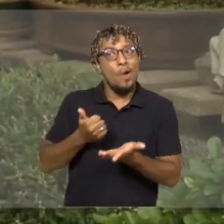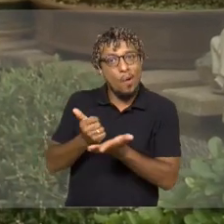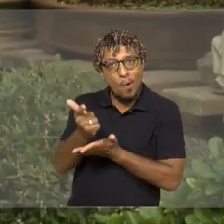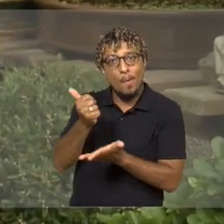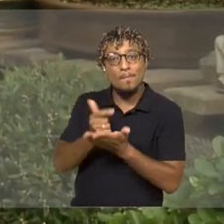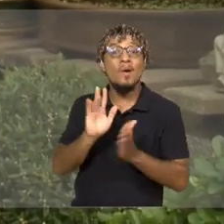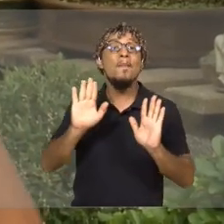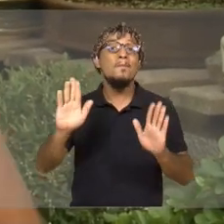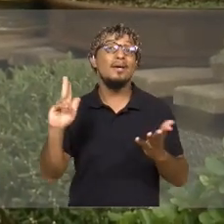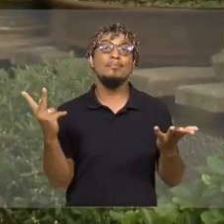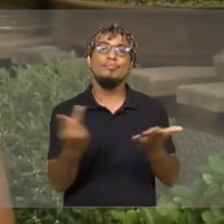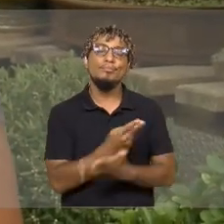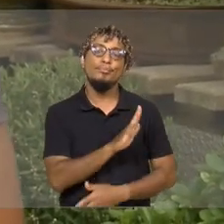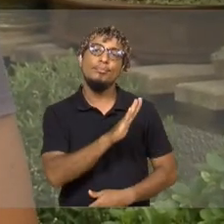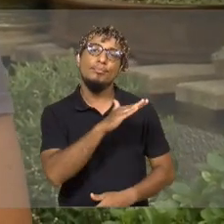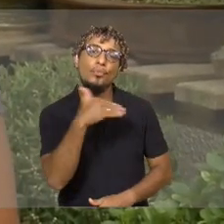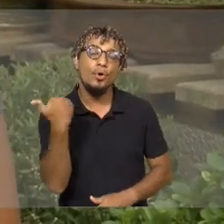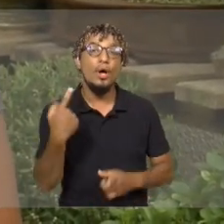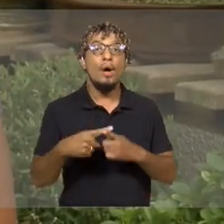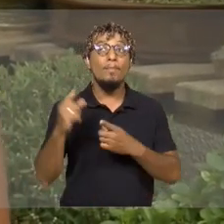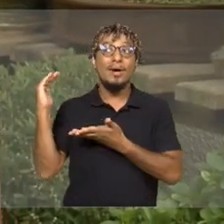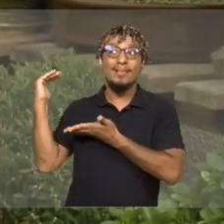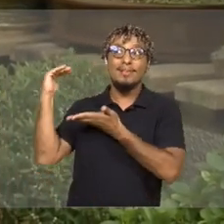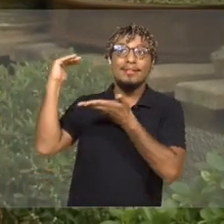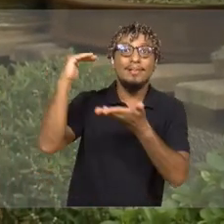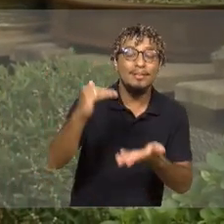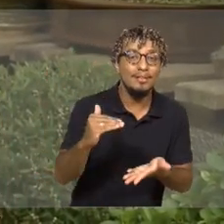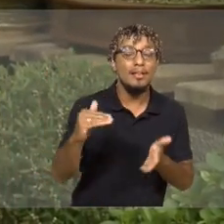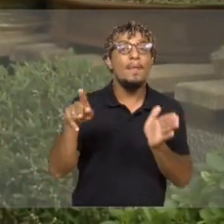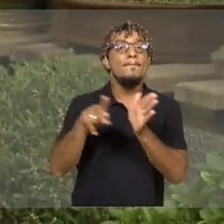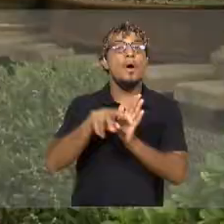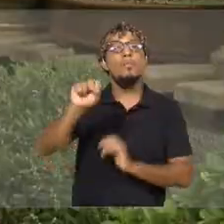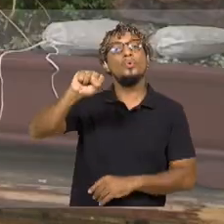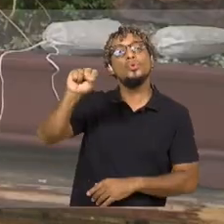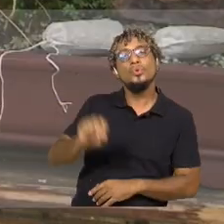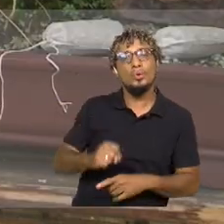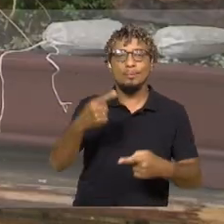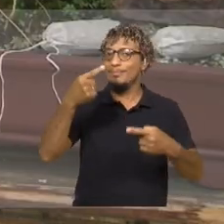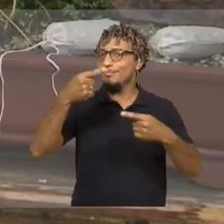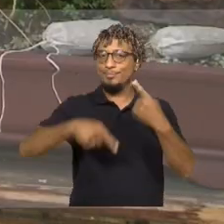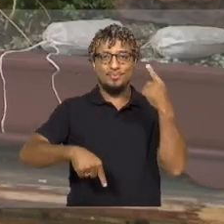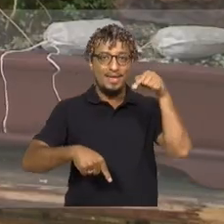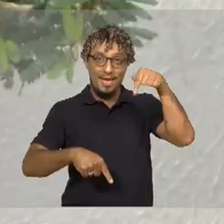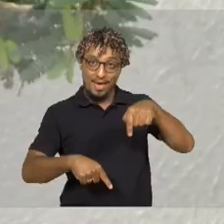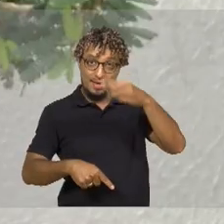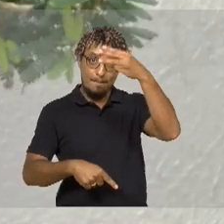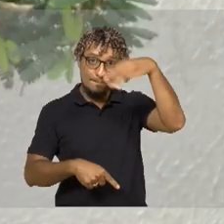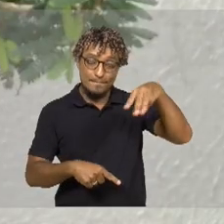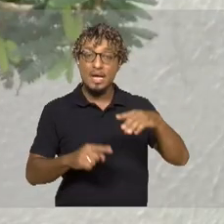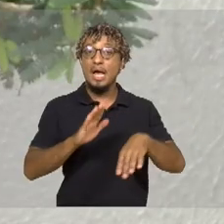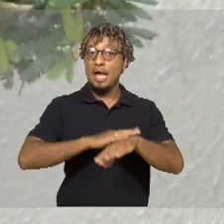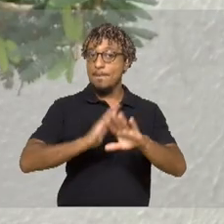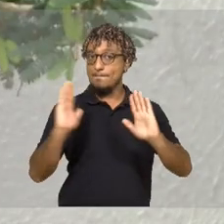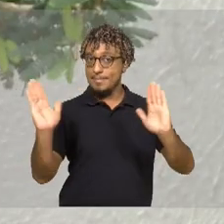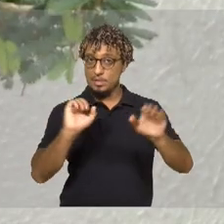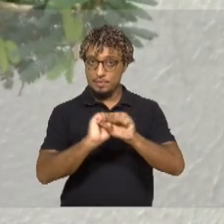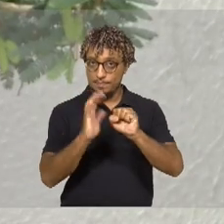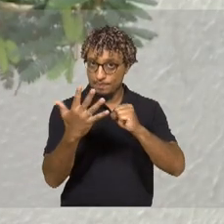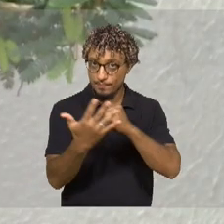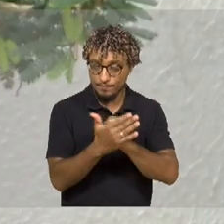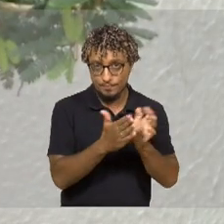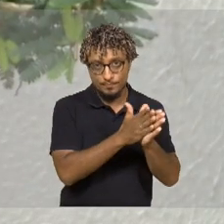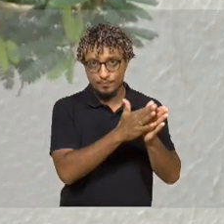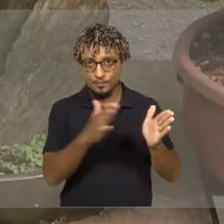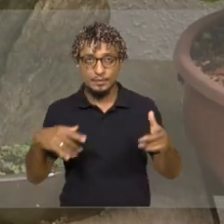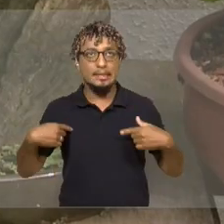sempre, só que morria sempre, né? Porque as árvores que ele trazia eram da região sul, não da nossa região. Quando veio a pandemia e